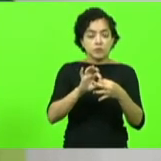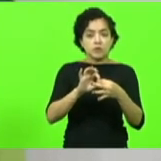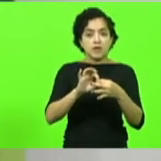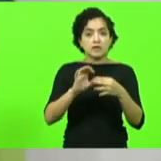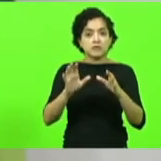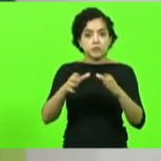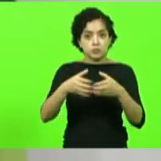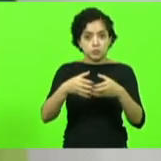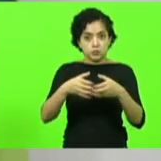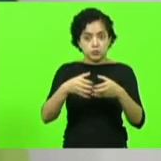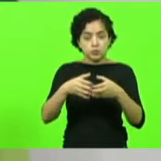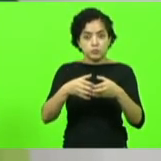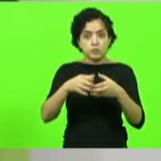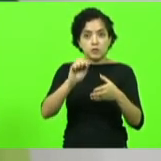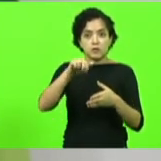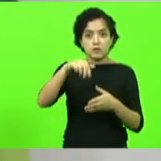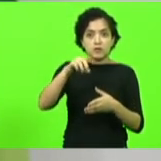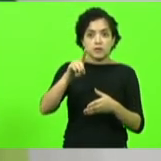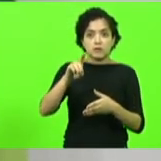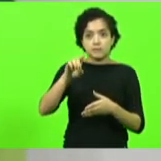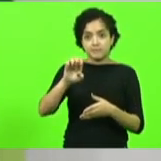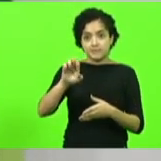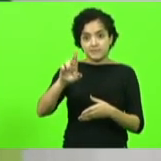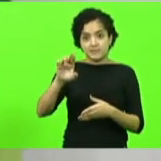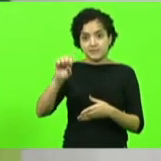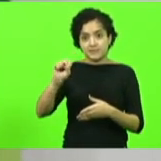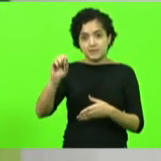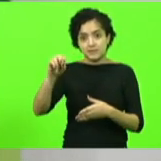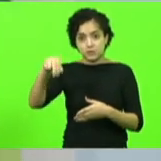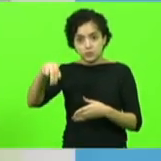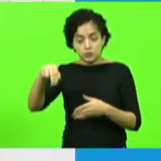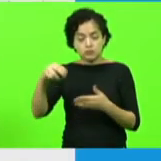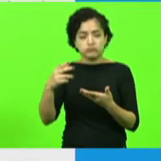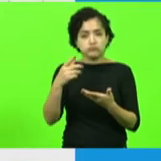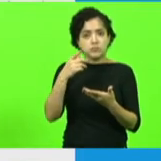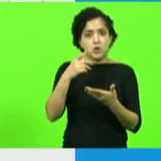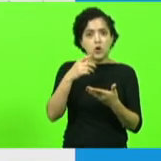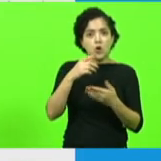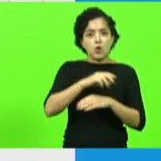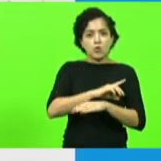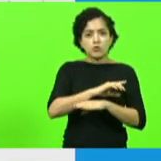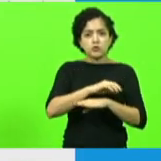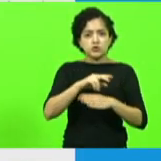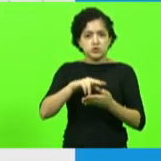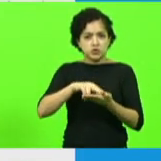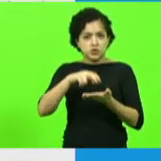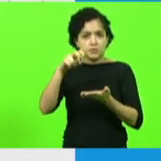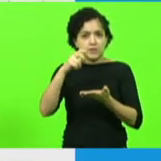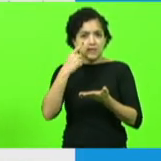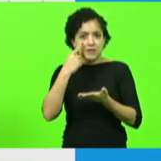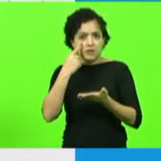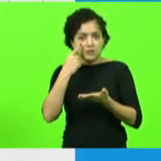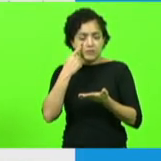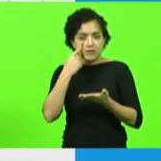jornalista Anderson Silva que eu tenho o maior carinho hoje de manhã ainda acompanhei um comentário dele